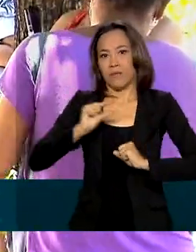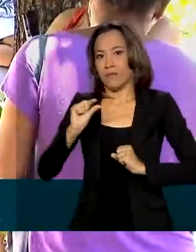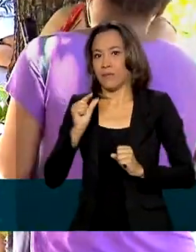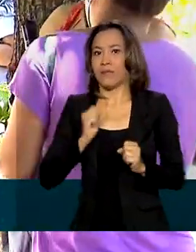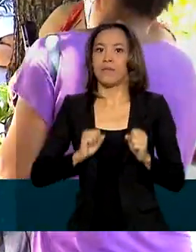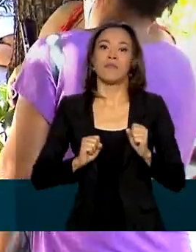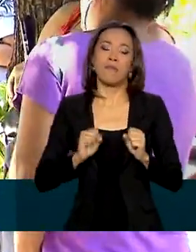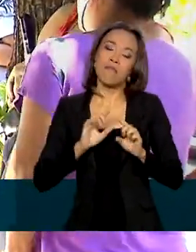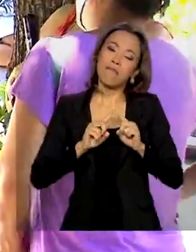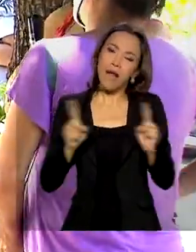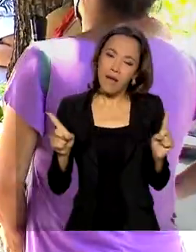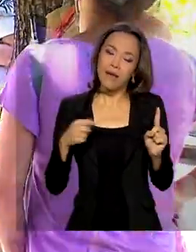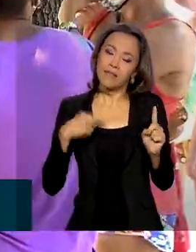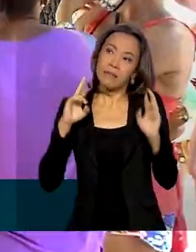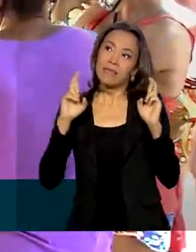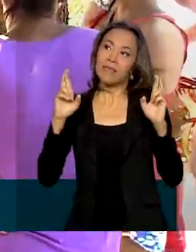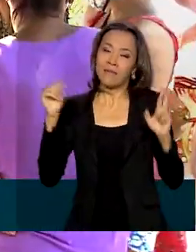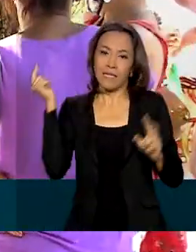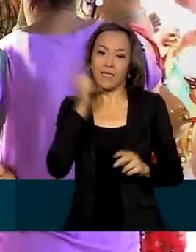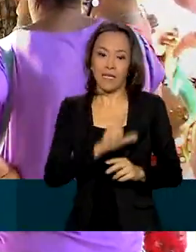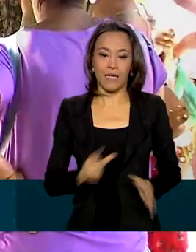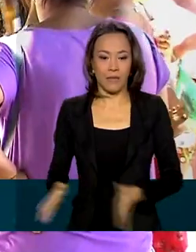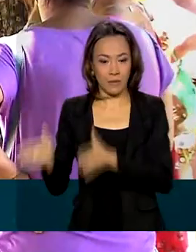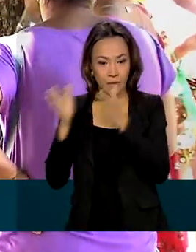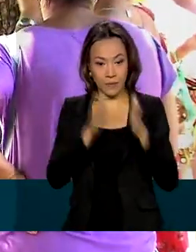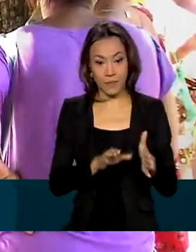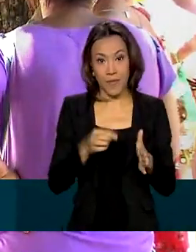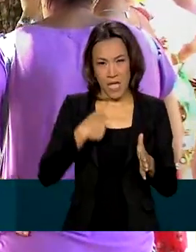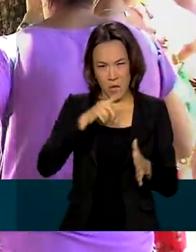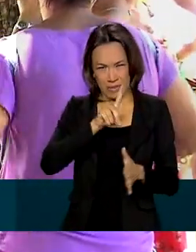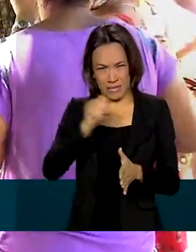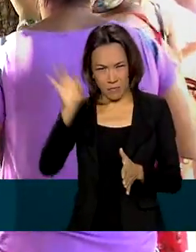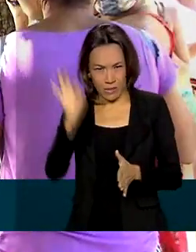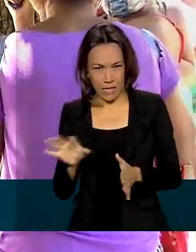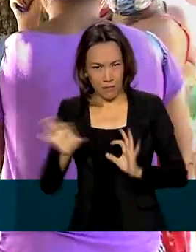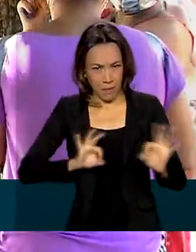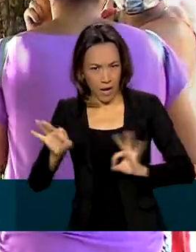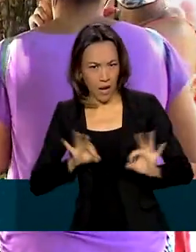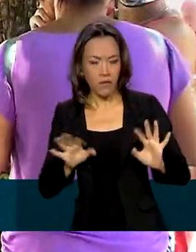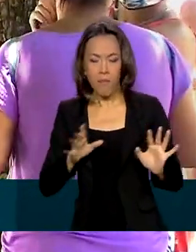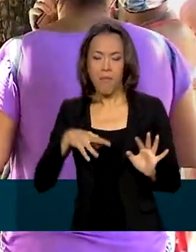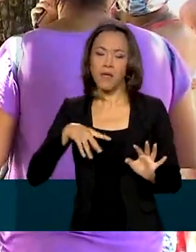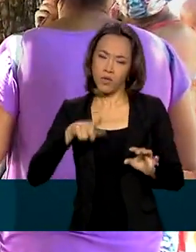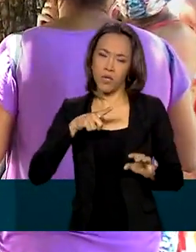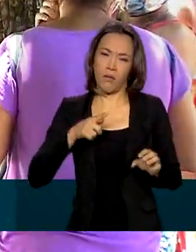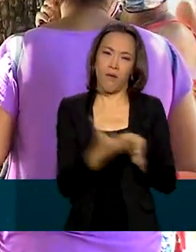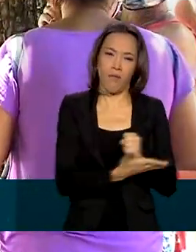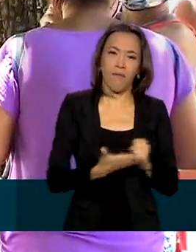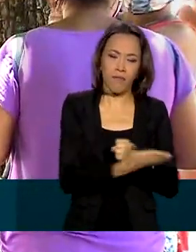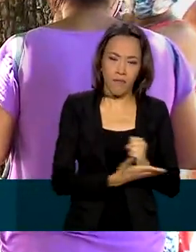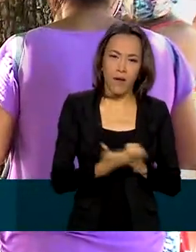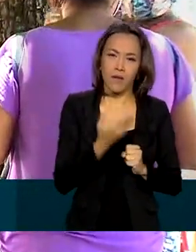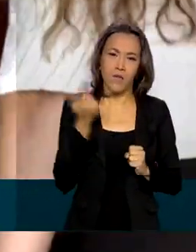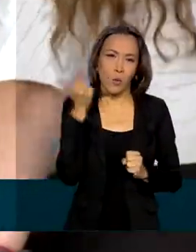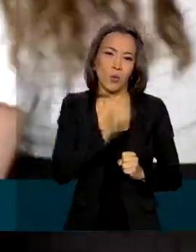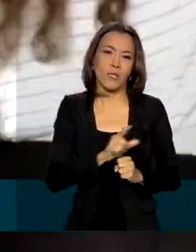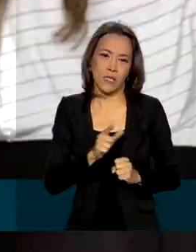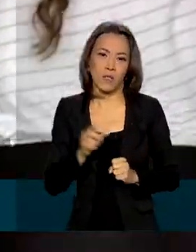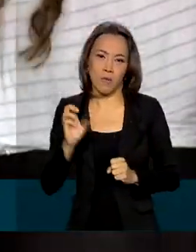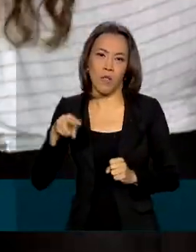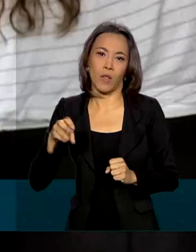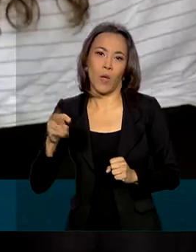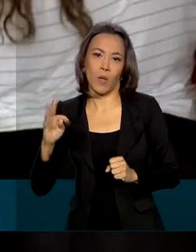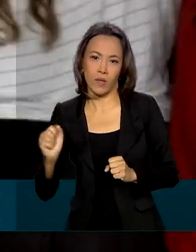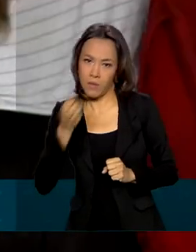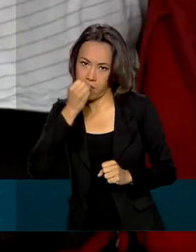mas eu espero que dê tudo certo. Não acho que eu estou 100% preparada, mas com a base que eu tenho, eu acho que eu posso tirar uma boa sim. Nessa